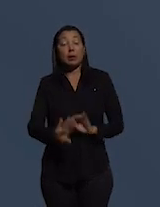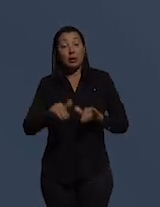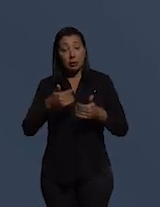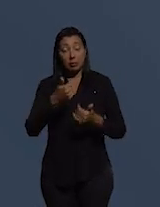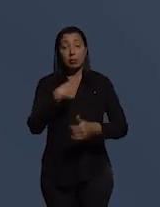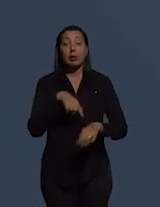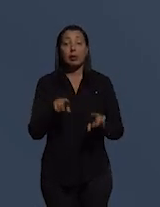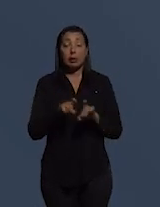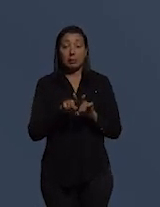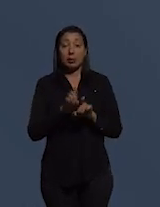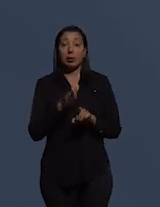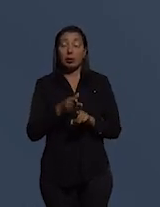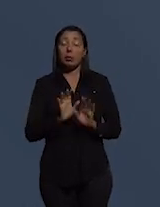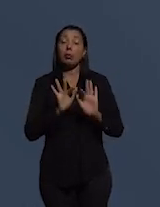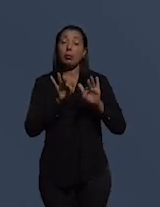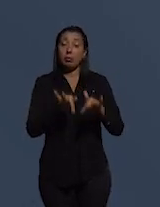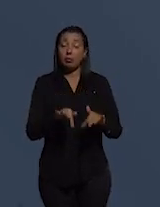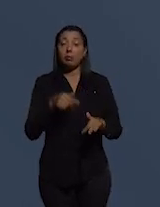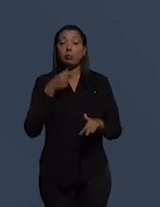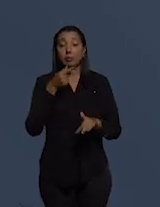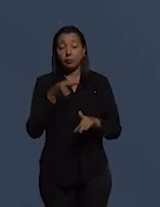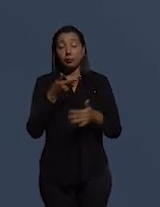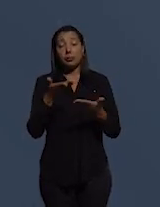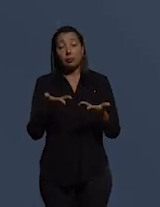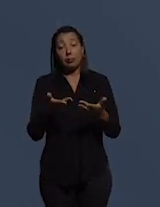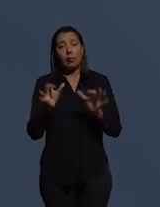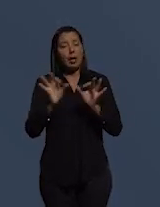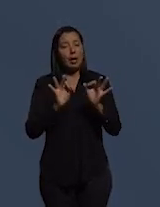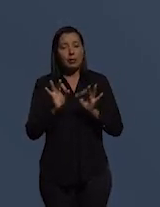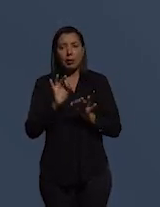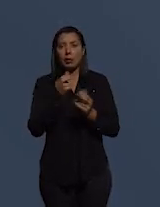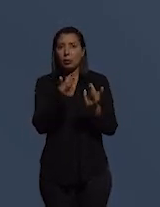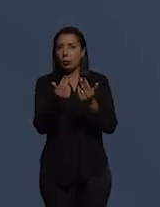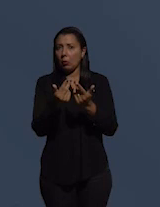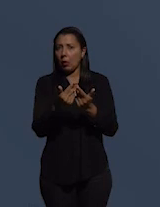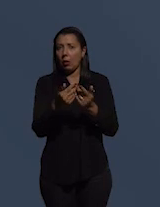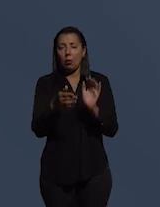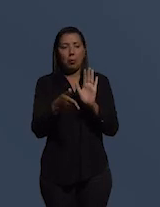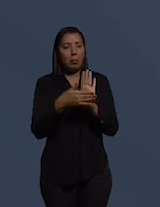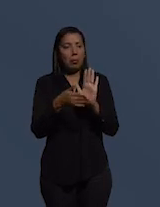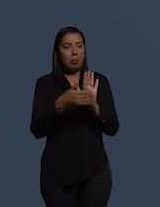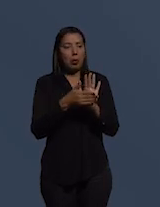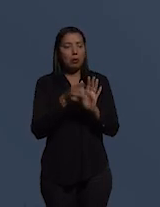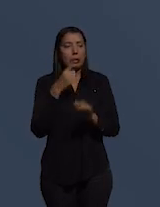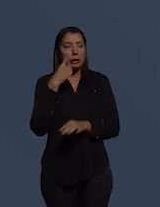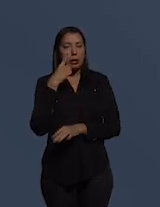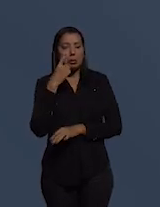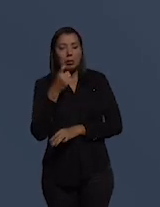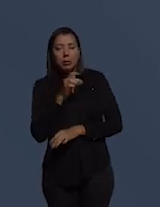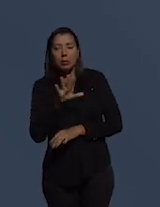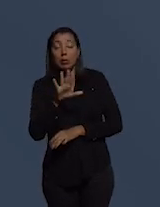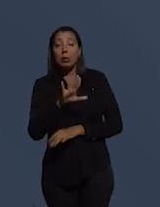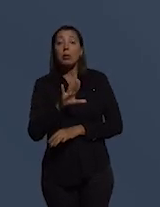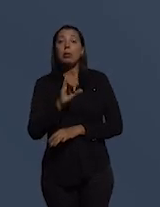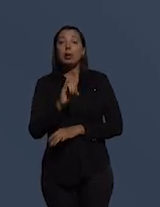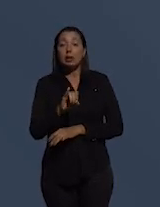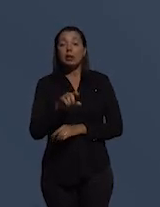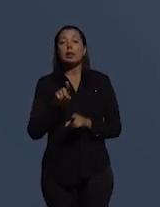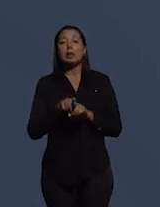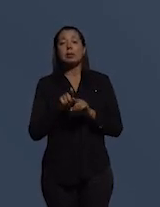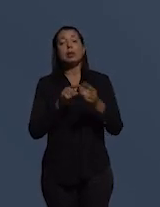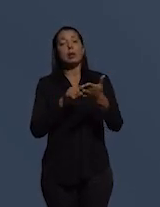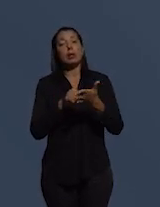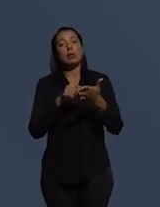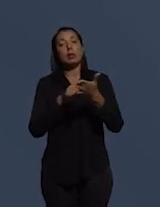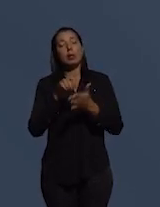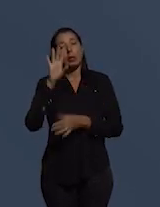Vivian, já caminho para o final, eventos como este não se propõem à expiação, mas sim convidam à